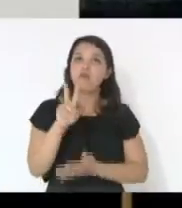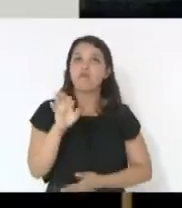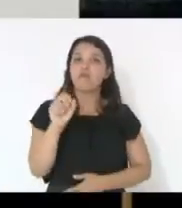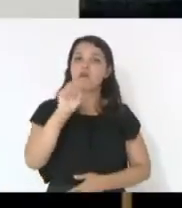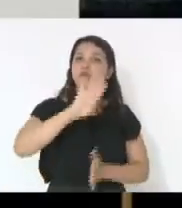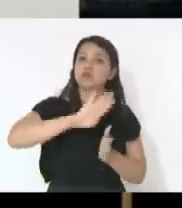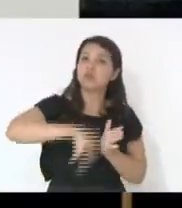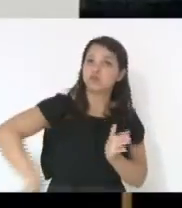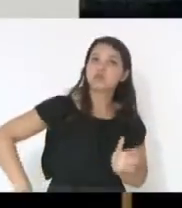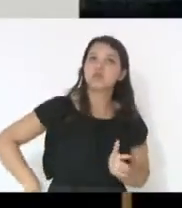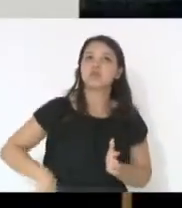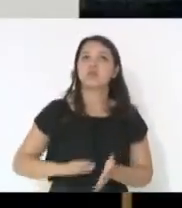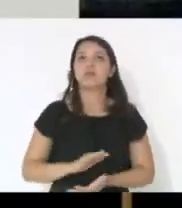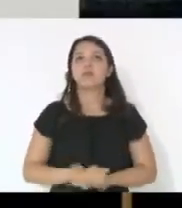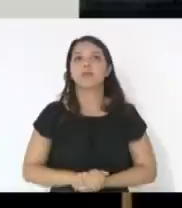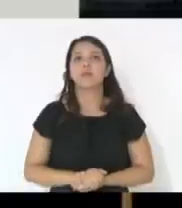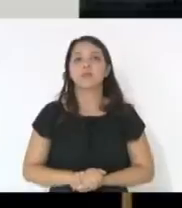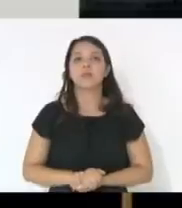a lei